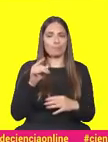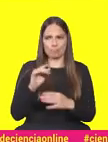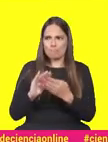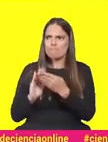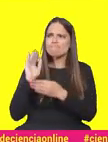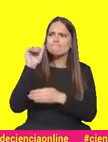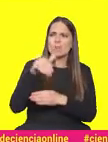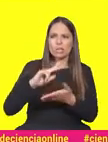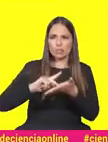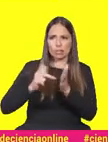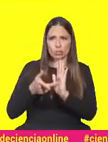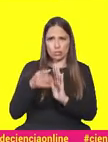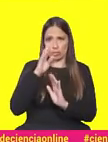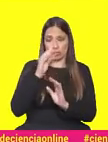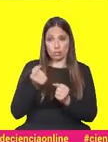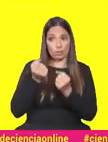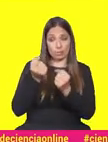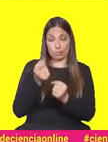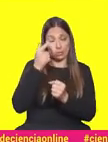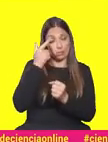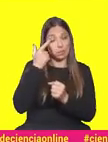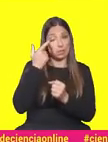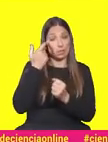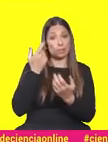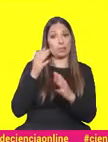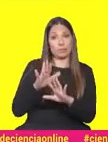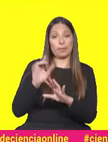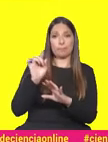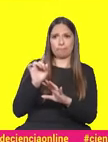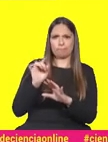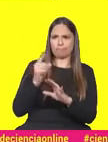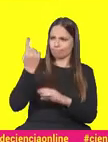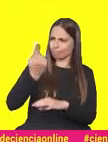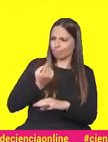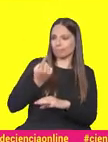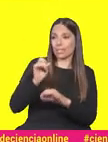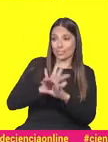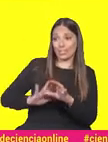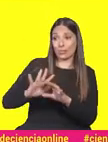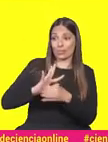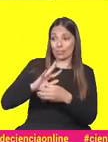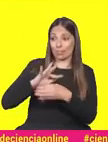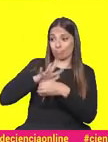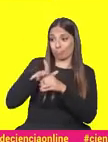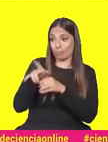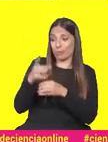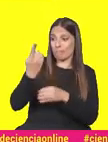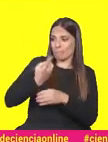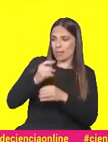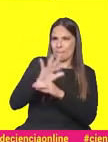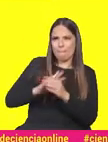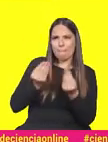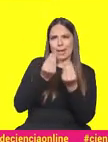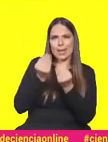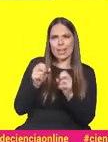tecnológico que, porventura, de outra maneira, não seria possível de conseguir. Ou seja, foi o imperativo desta pandemia que nos impôs uma nova